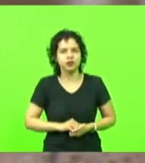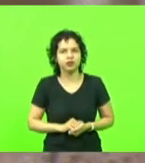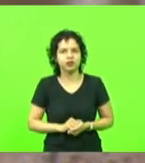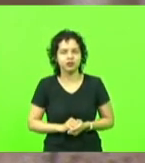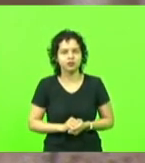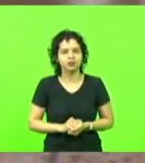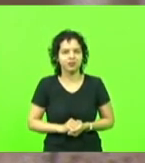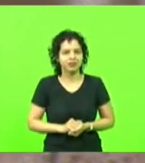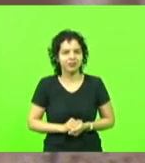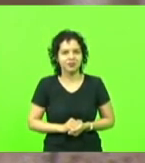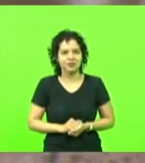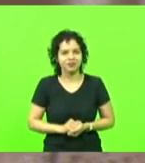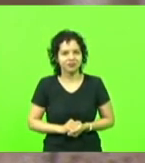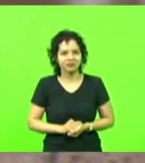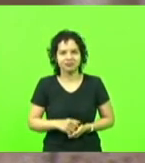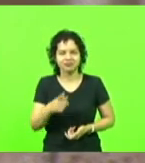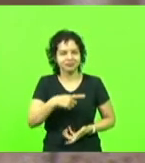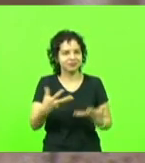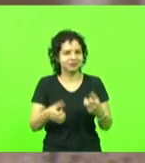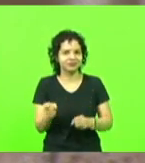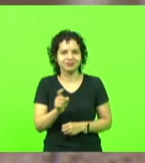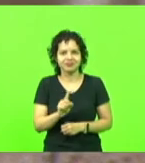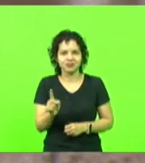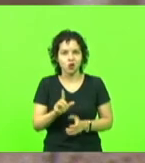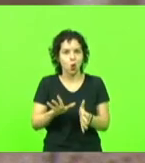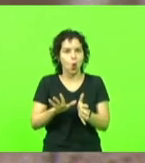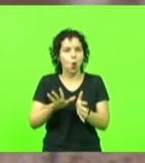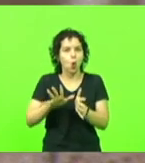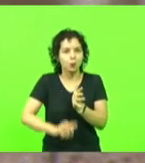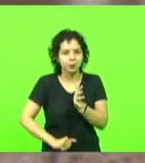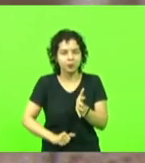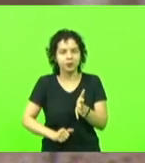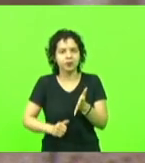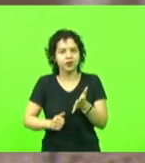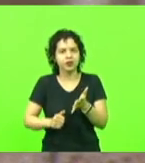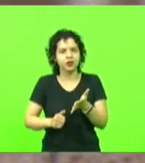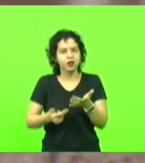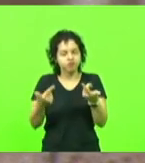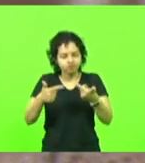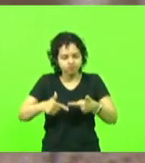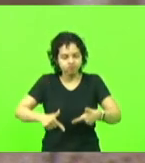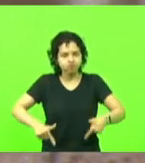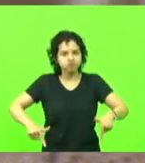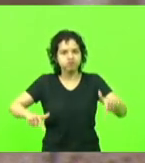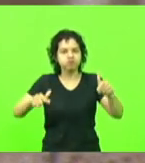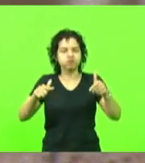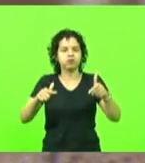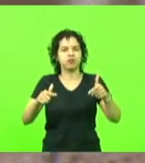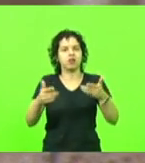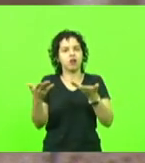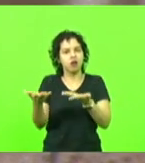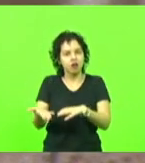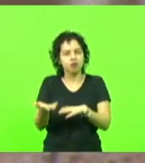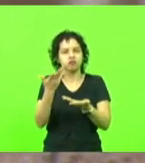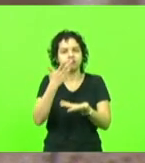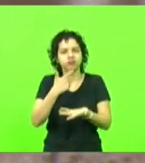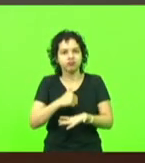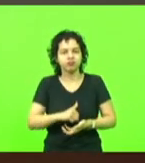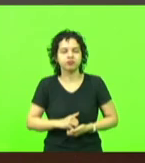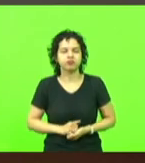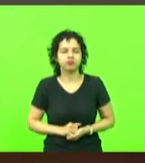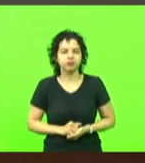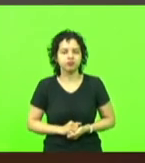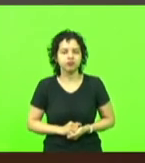não vamos permitir que roubem a inocência das nossas crianças. Obrigado, senhor presidente. Obrigado, senhor